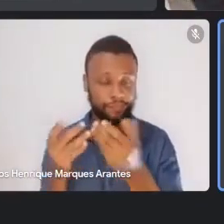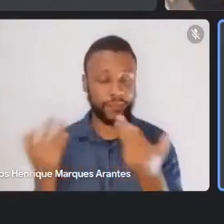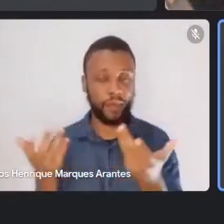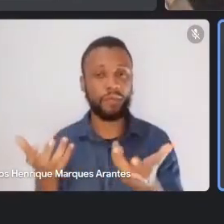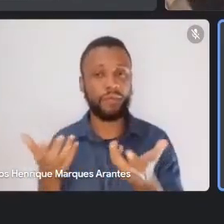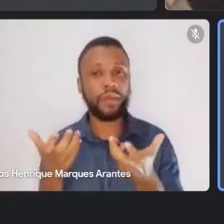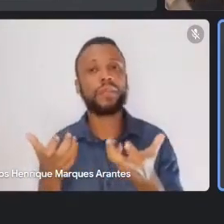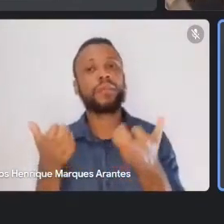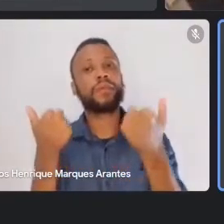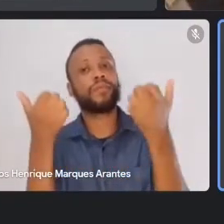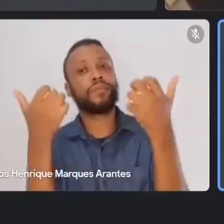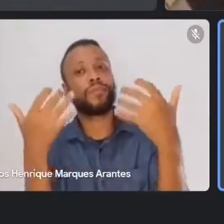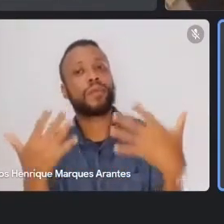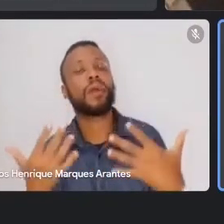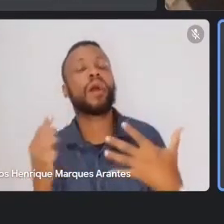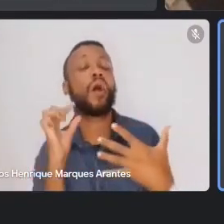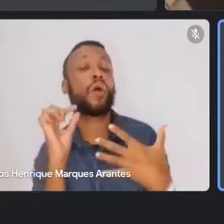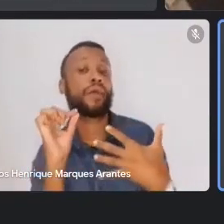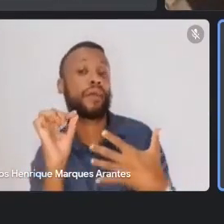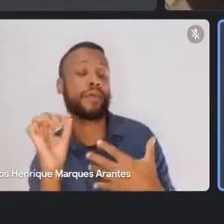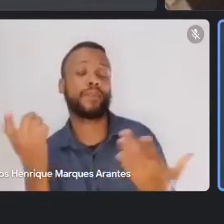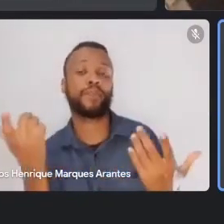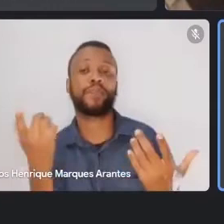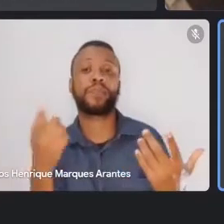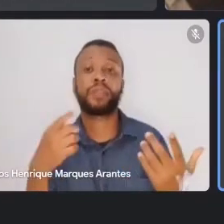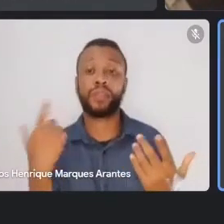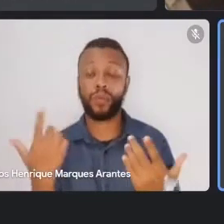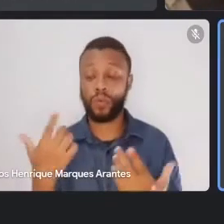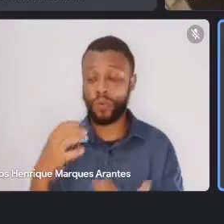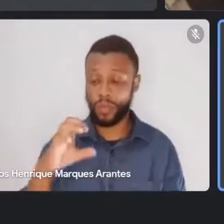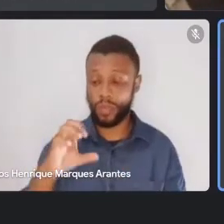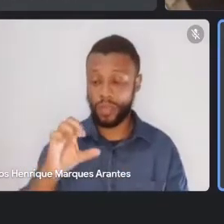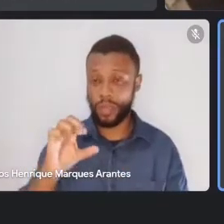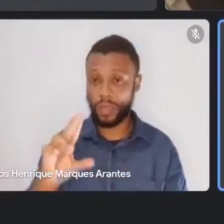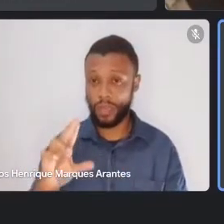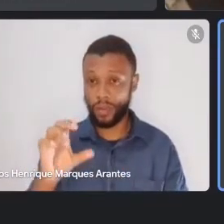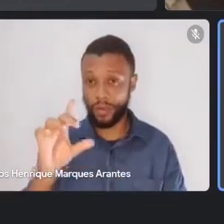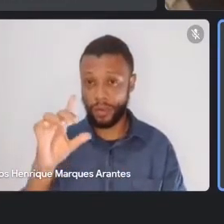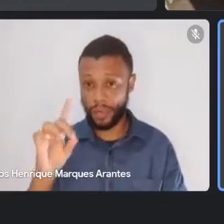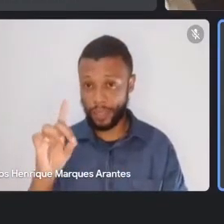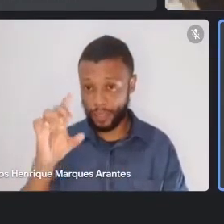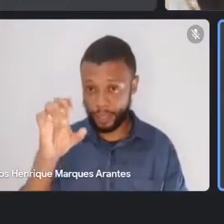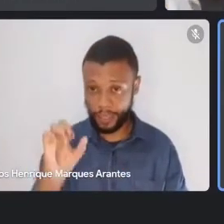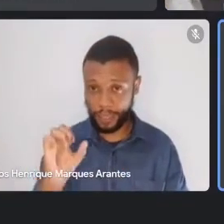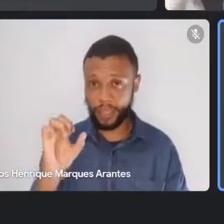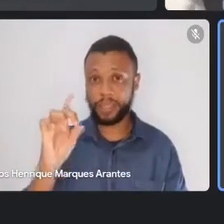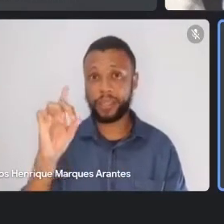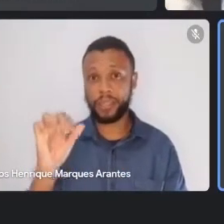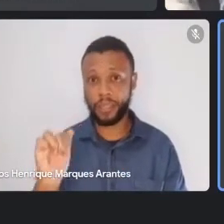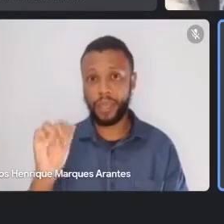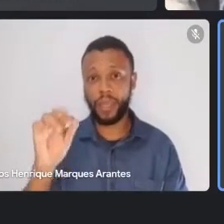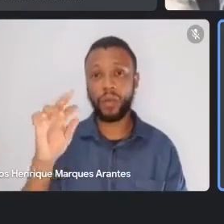que desapunha para nós, lá do Acre, parte da Amazônia,